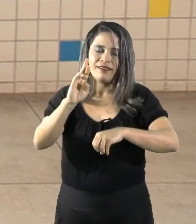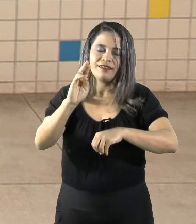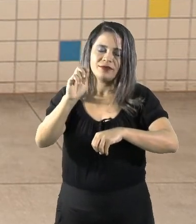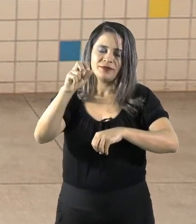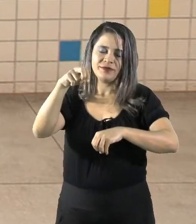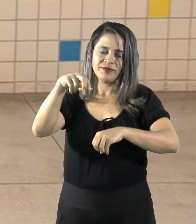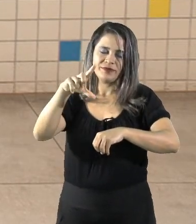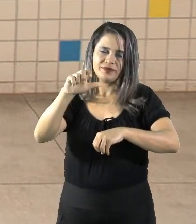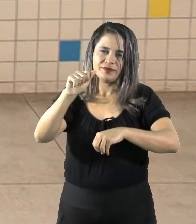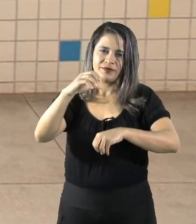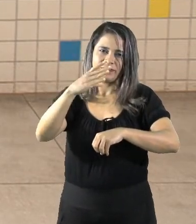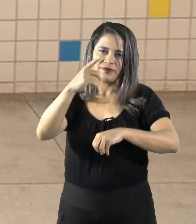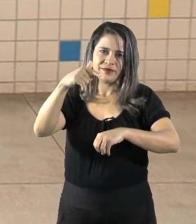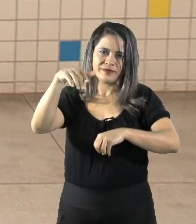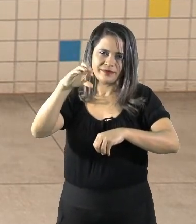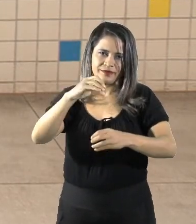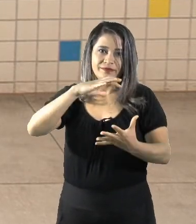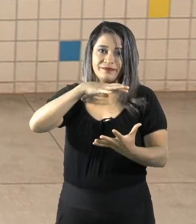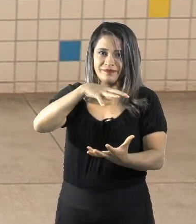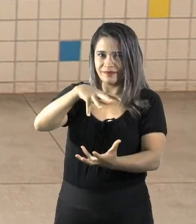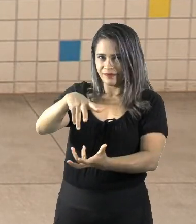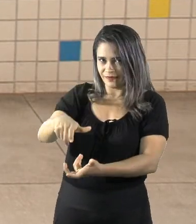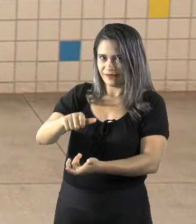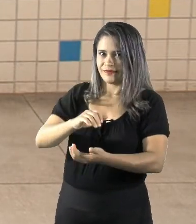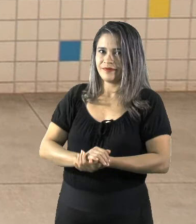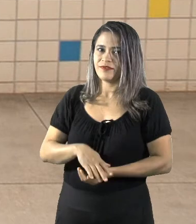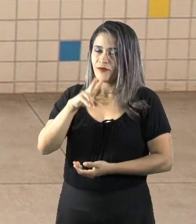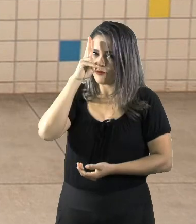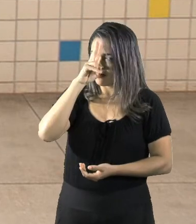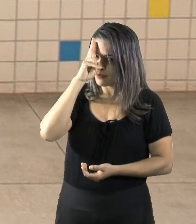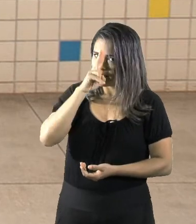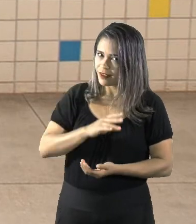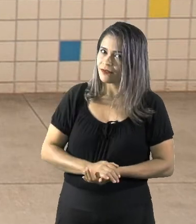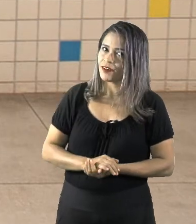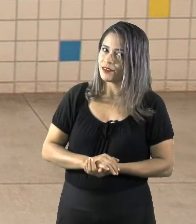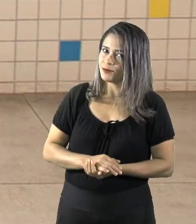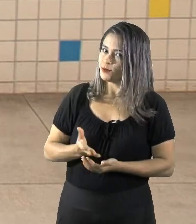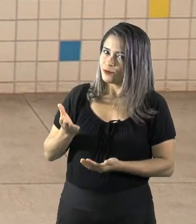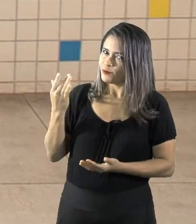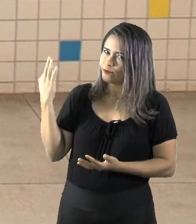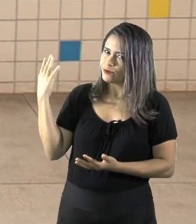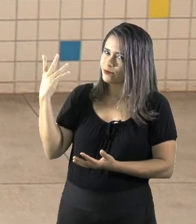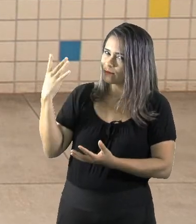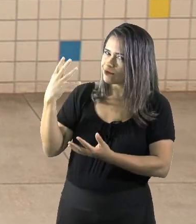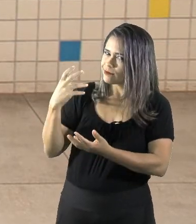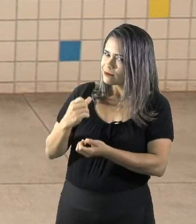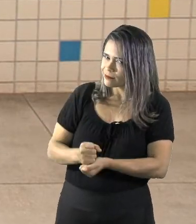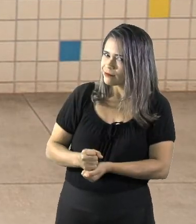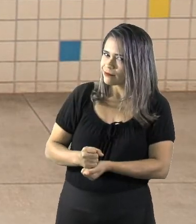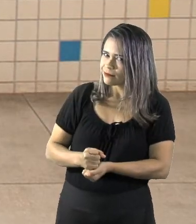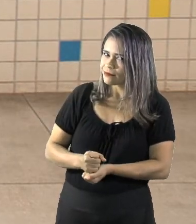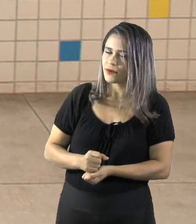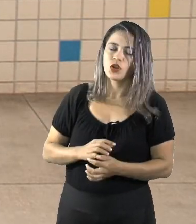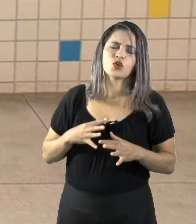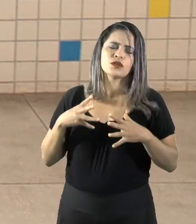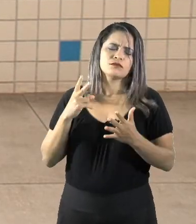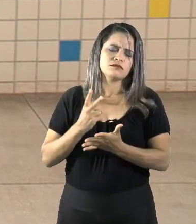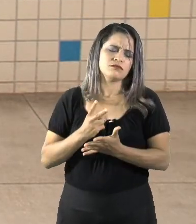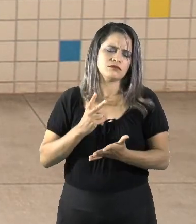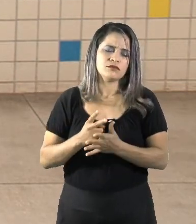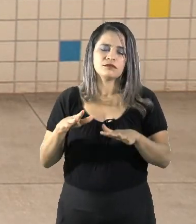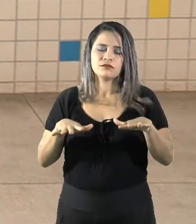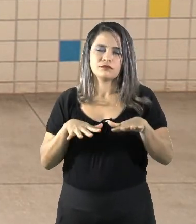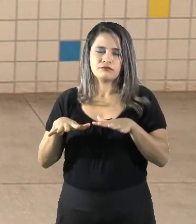Translação da Terra. Então, vamos lembrar, vamos recapitular. Aí, toda vez que tem esse movimento de